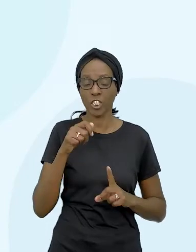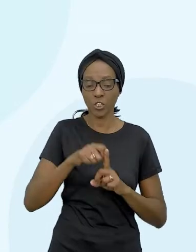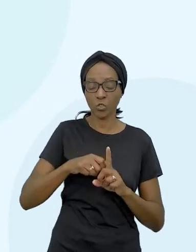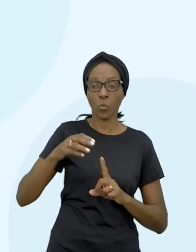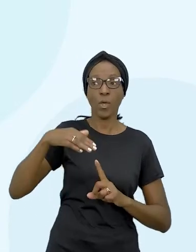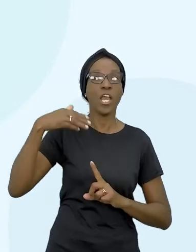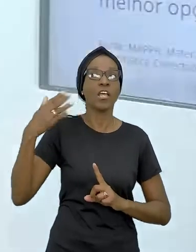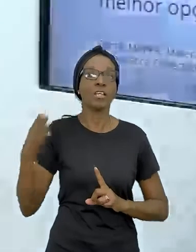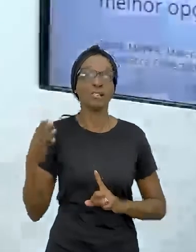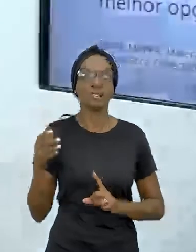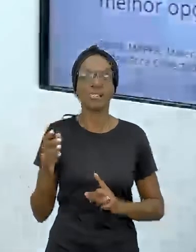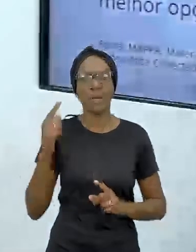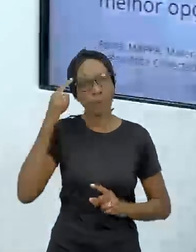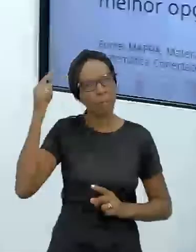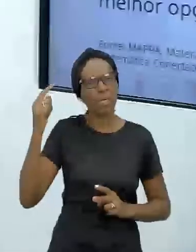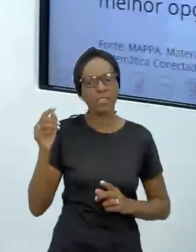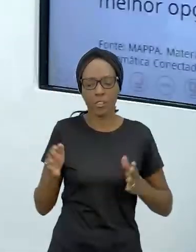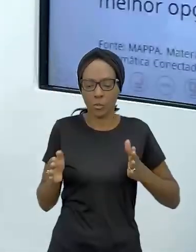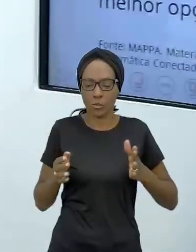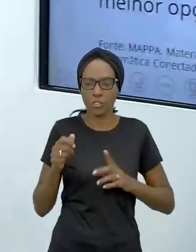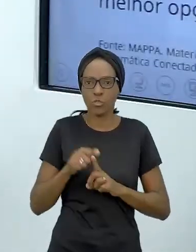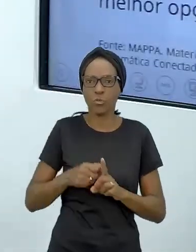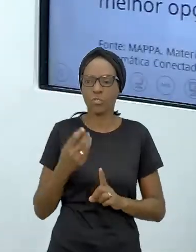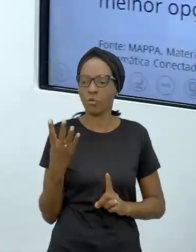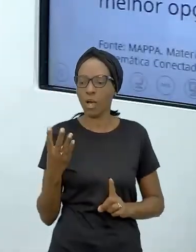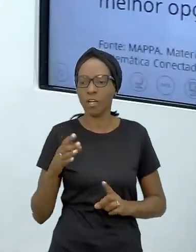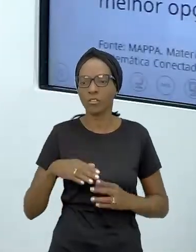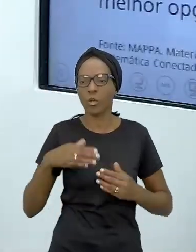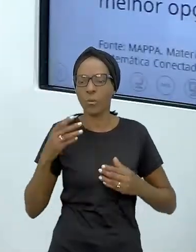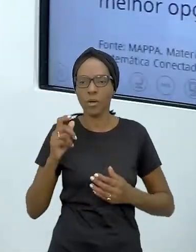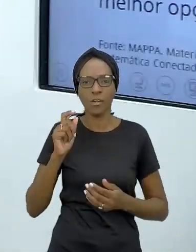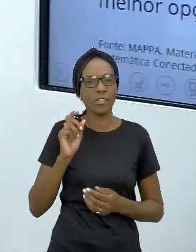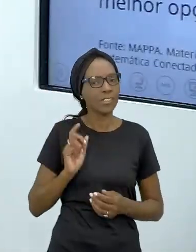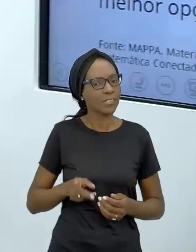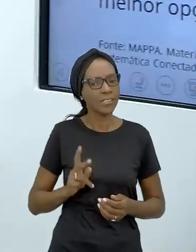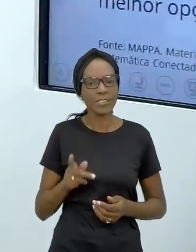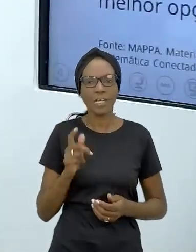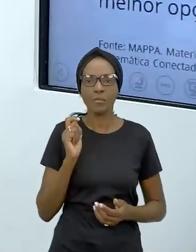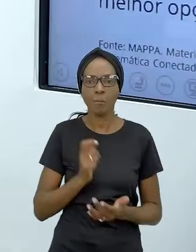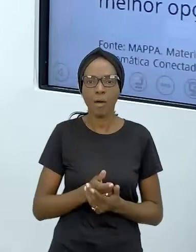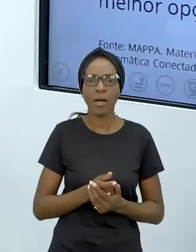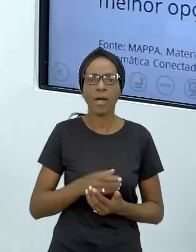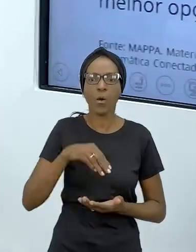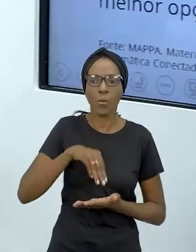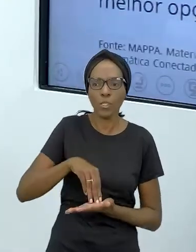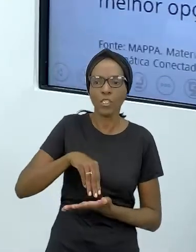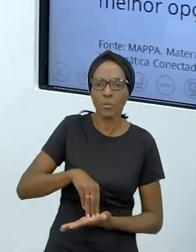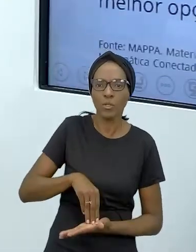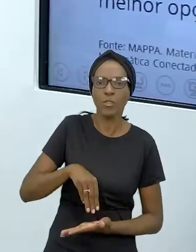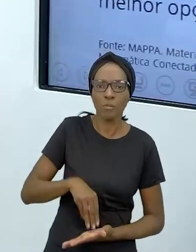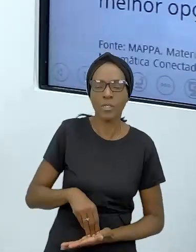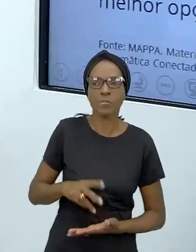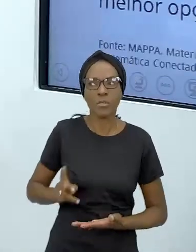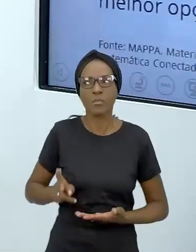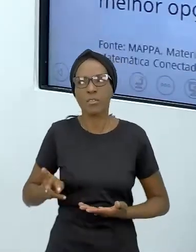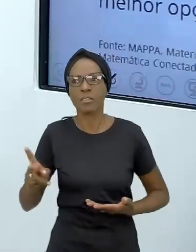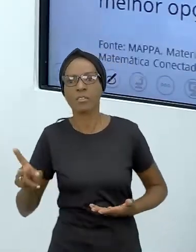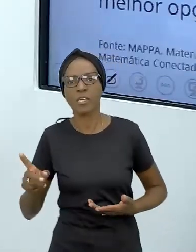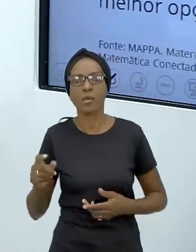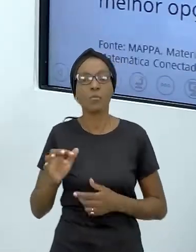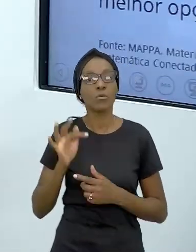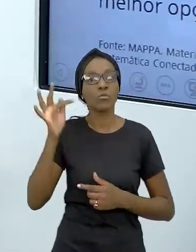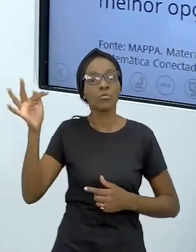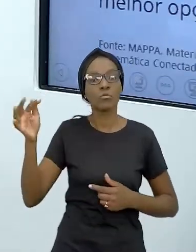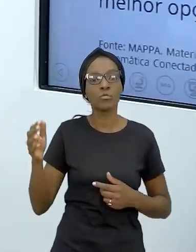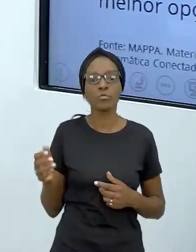4 meses a gente vai ficar pra mínimo, mínimo, mínimo, mínimo. Quanto será que vai sair essa dívida aí daqui